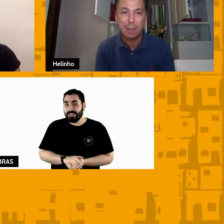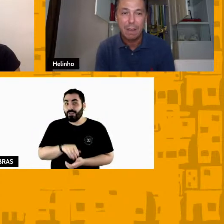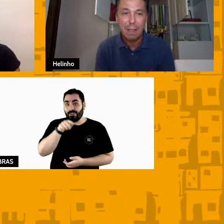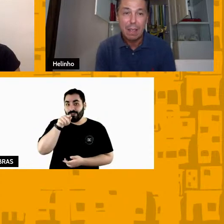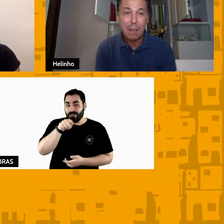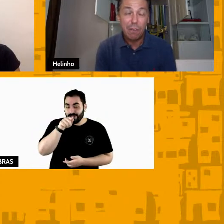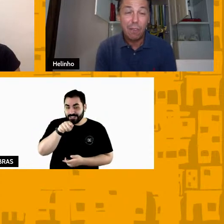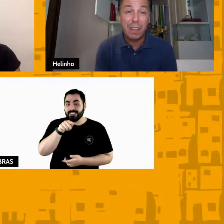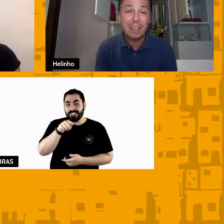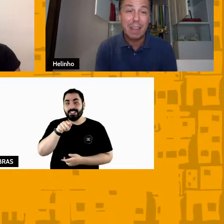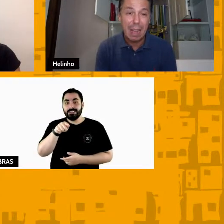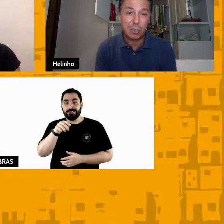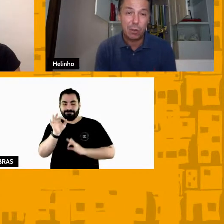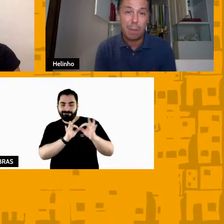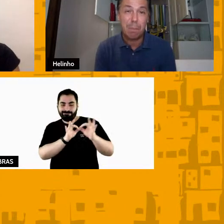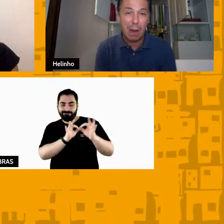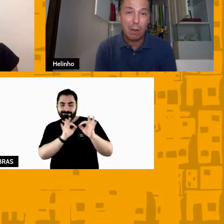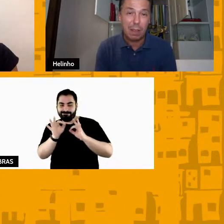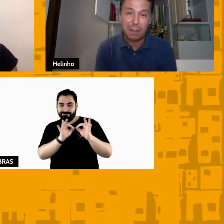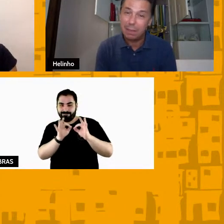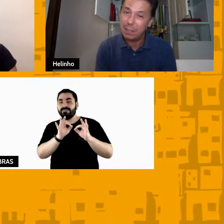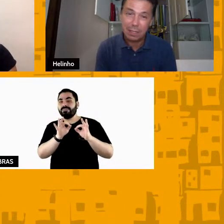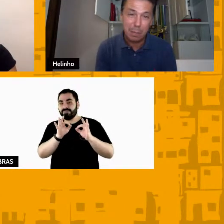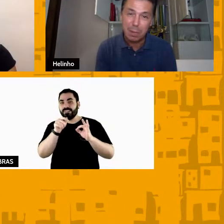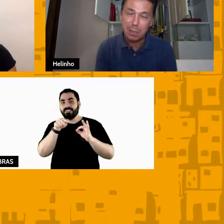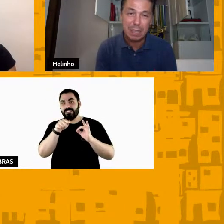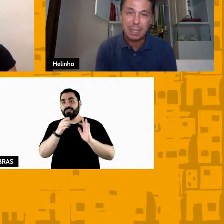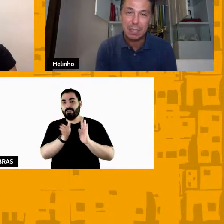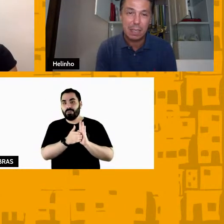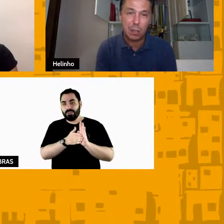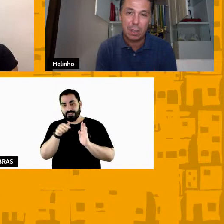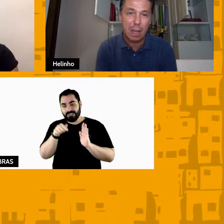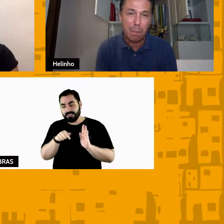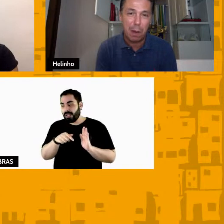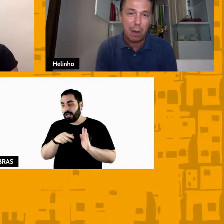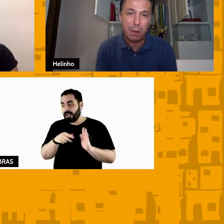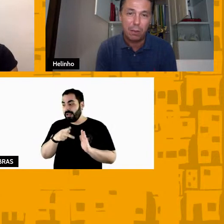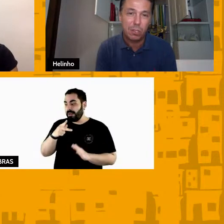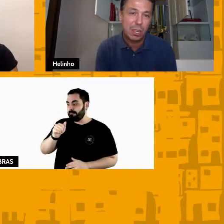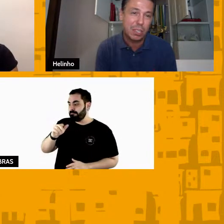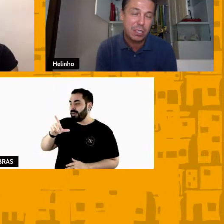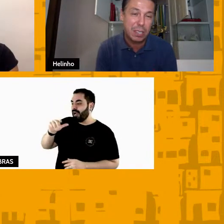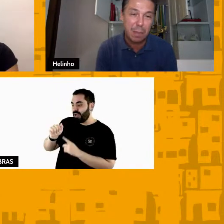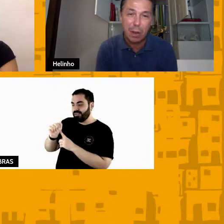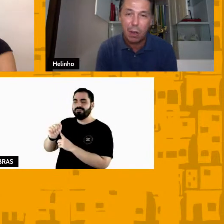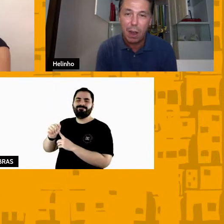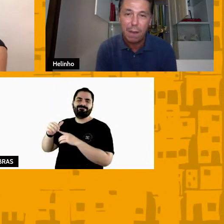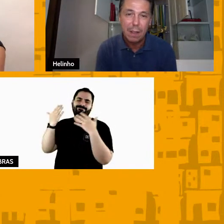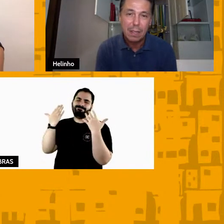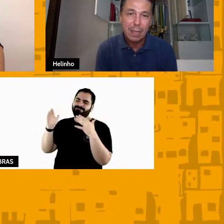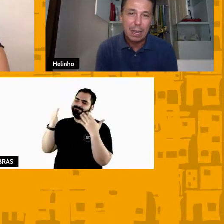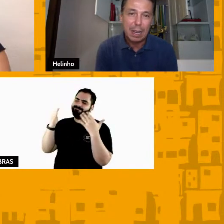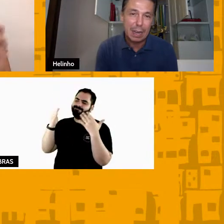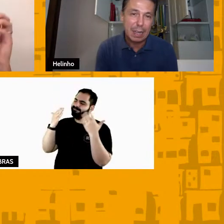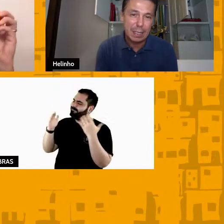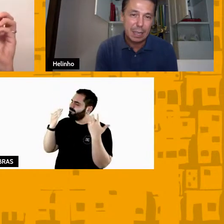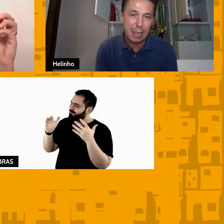projeto foi fantástico a Paula simplesmente sensacional a Paula não tinha jeito de ser melhor